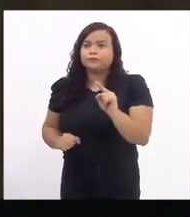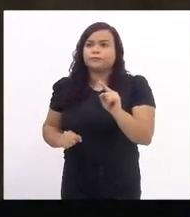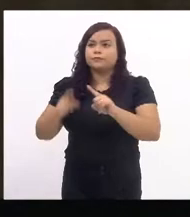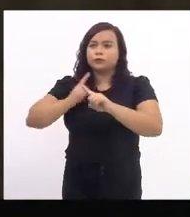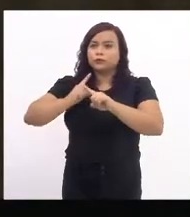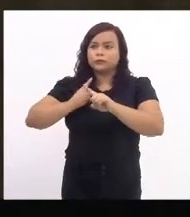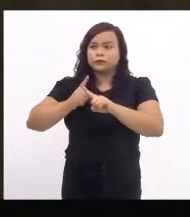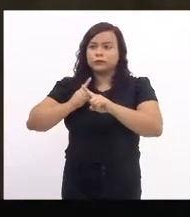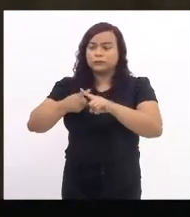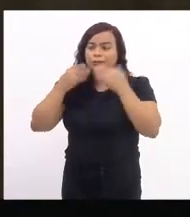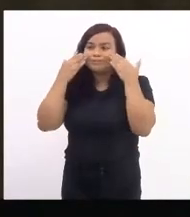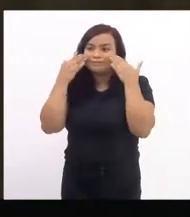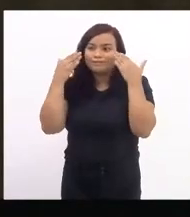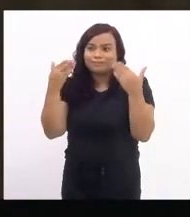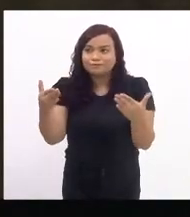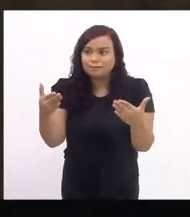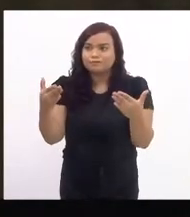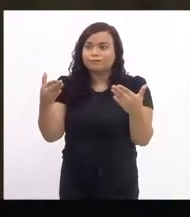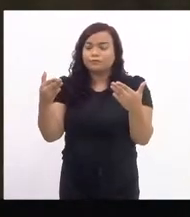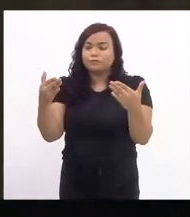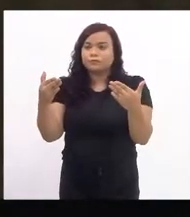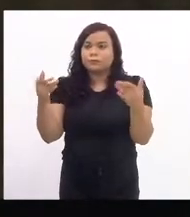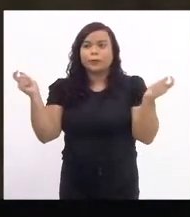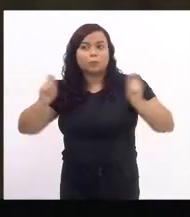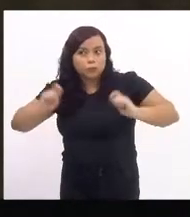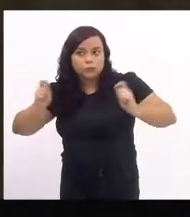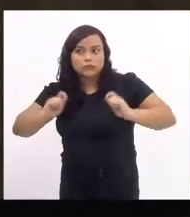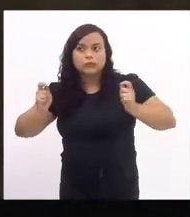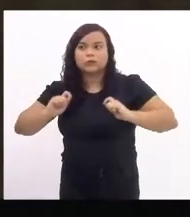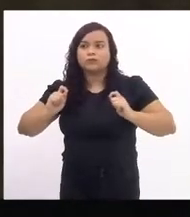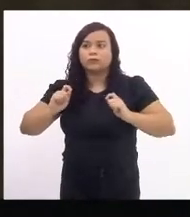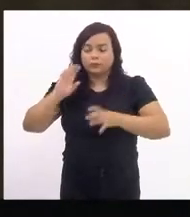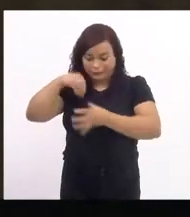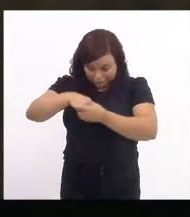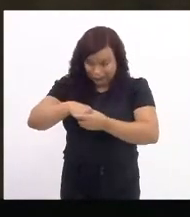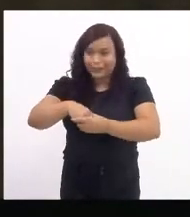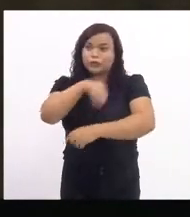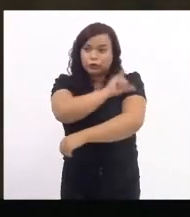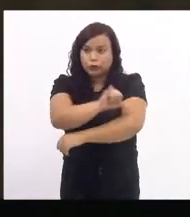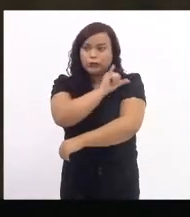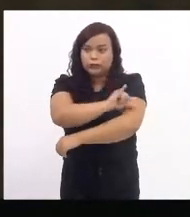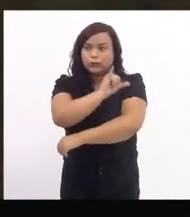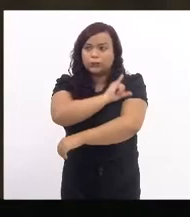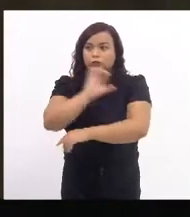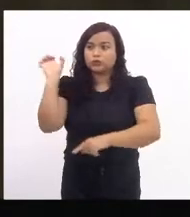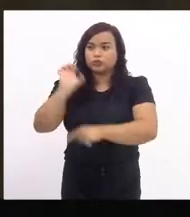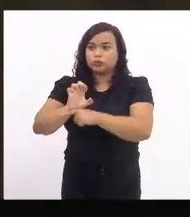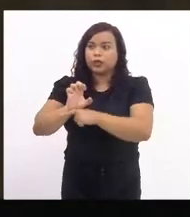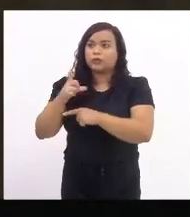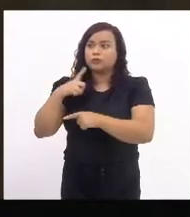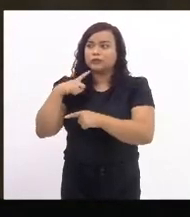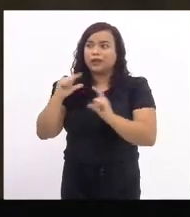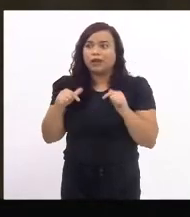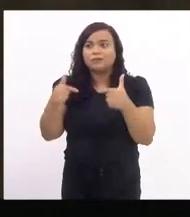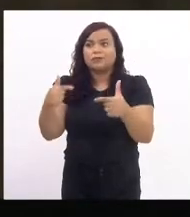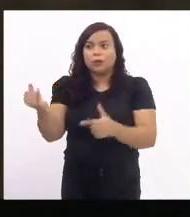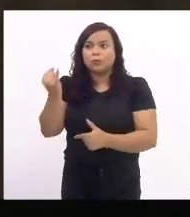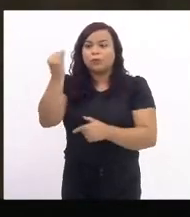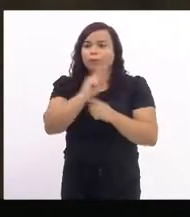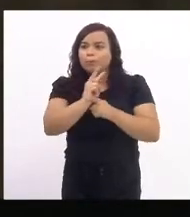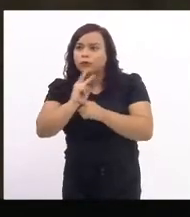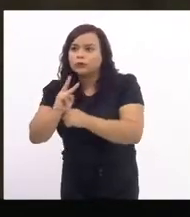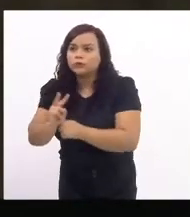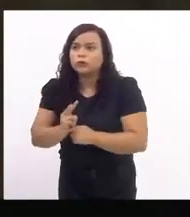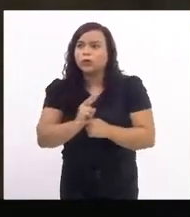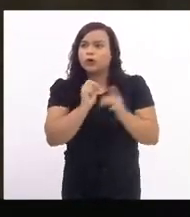coloca em evidência a possibilidade de termos no Rio de Janeiro um mecanismo importante para monitorar,